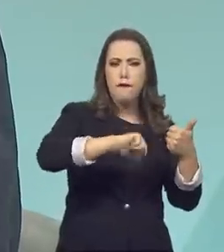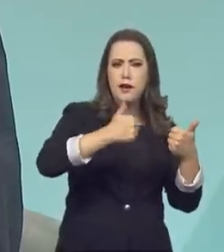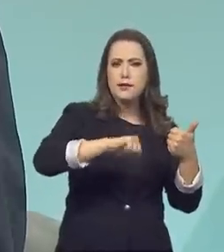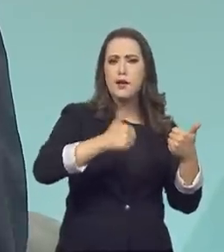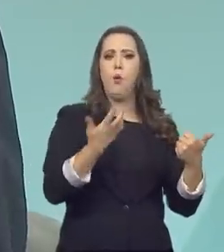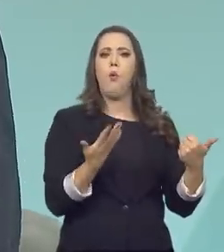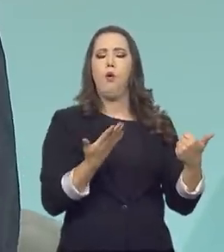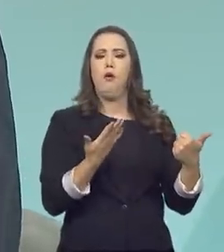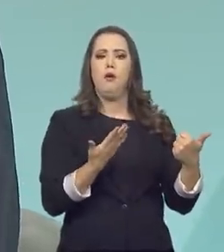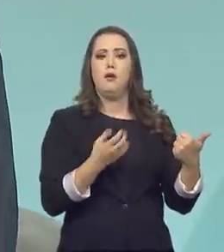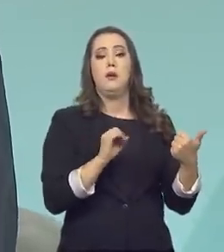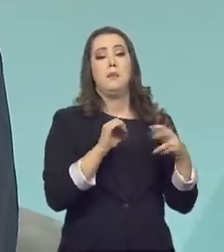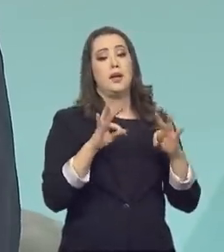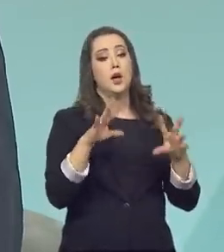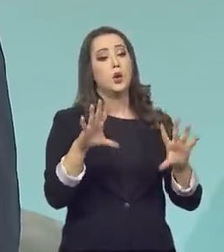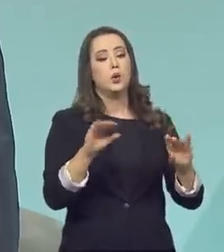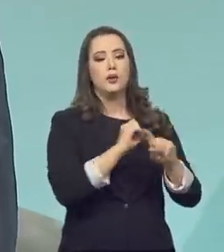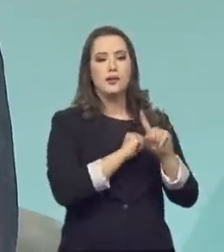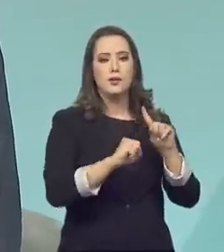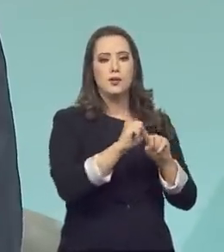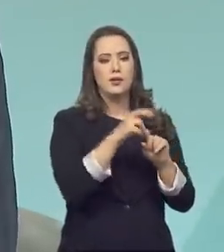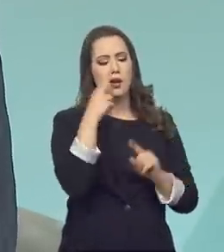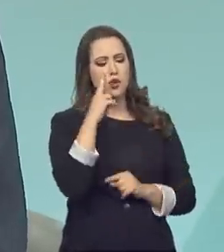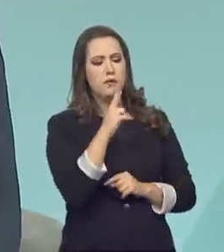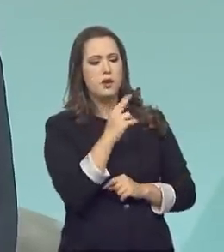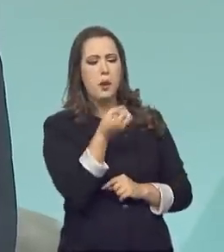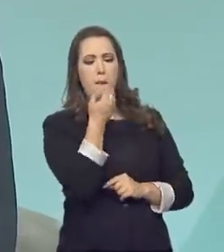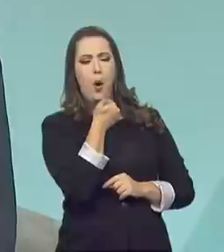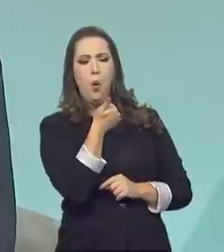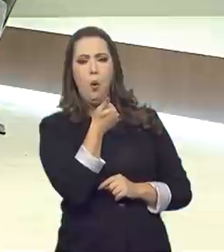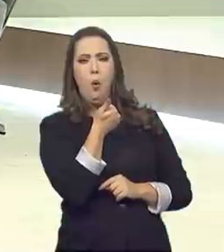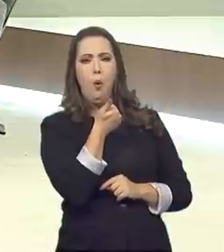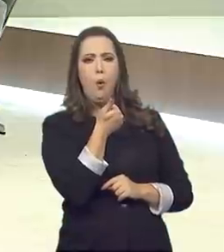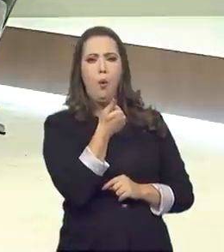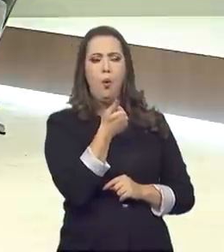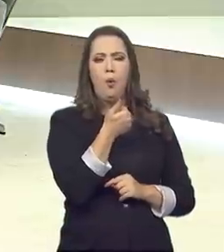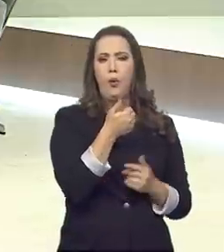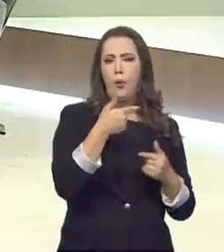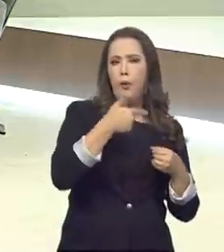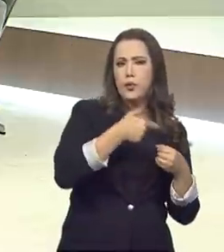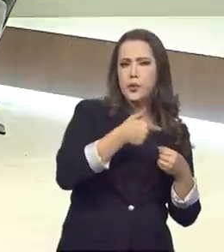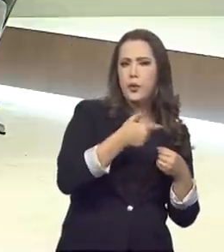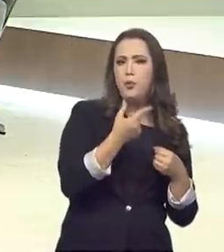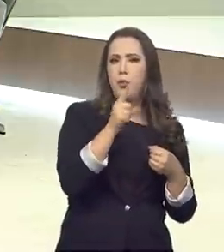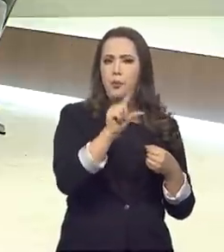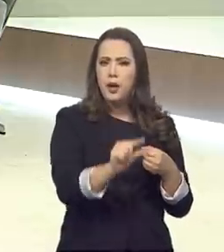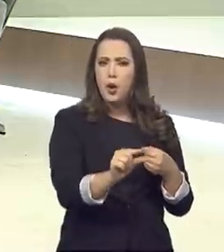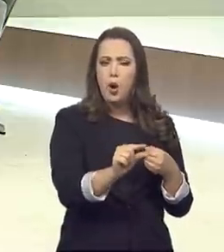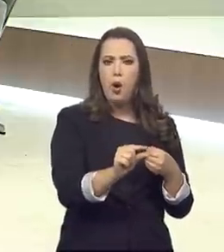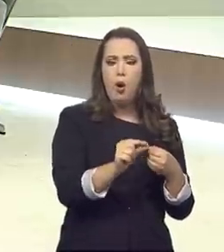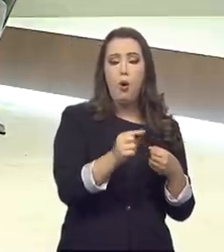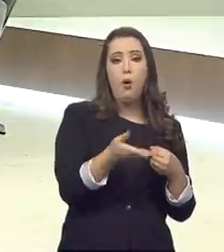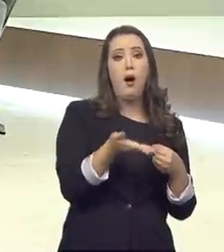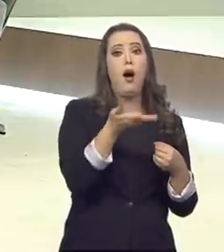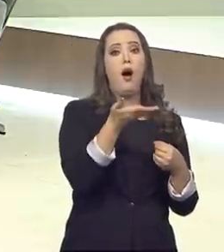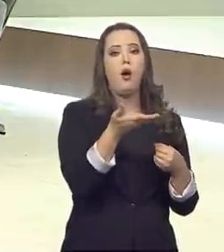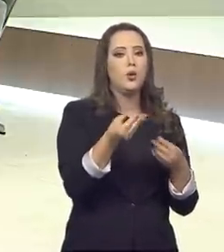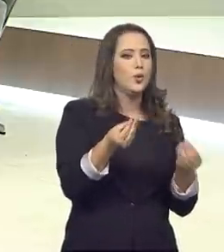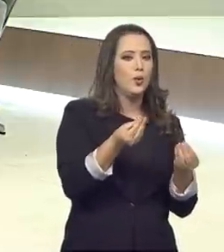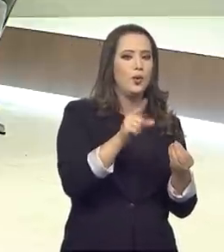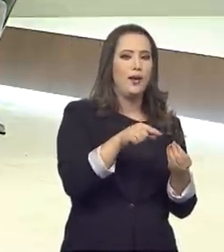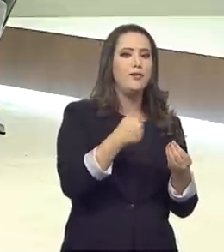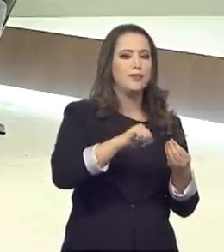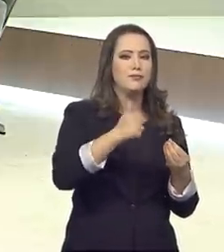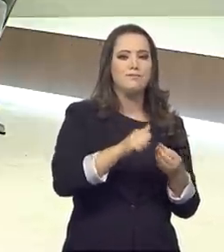comunicável para toda a sociedade a eficiência energética desses produtos. Agora, o senhor falou uma coisa interessante que seria